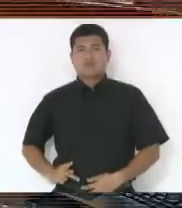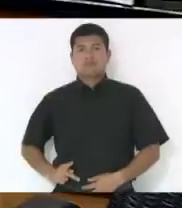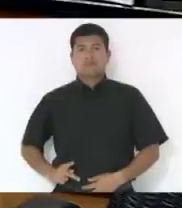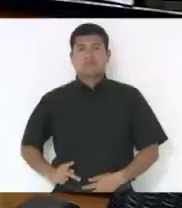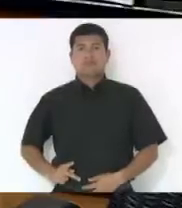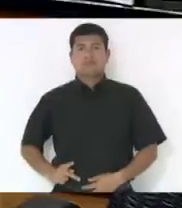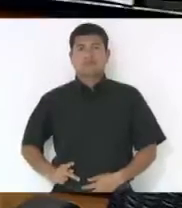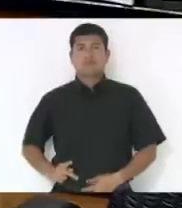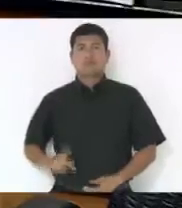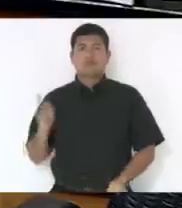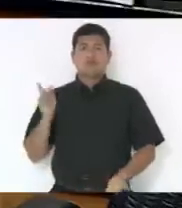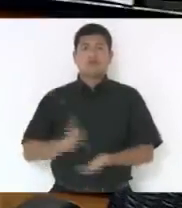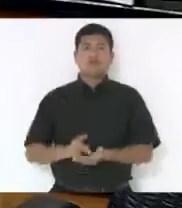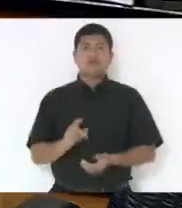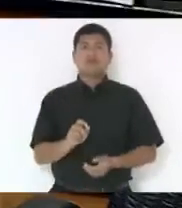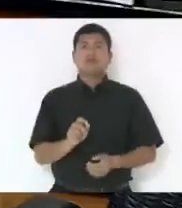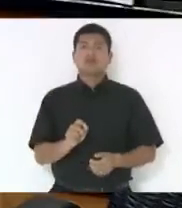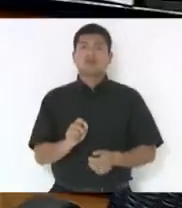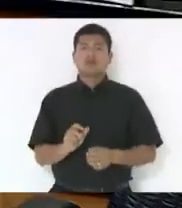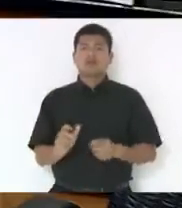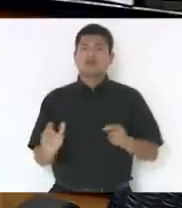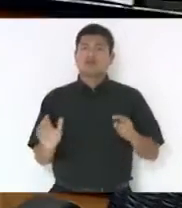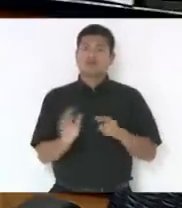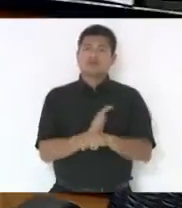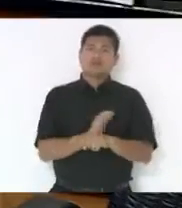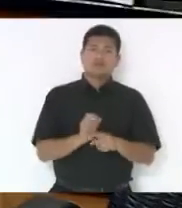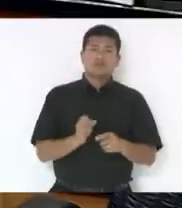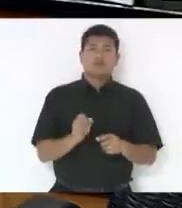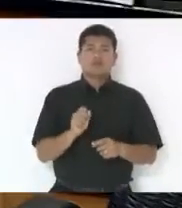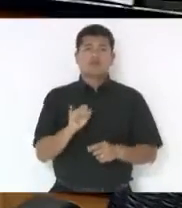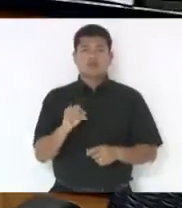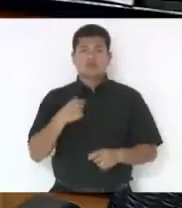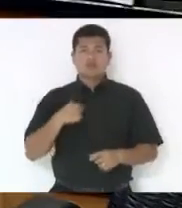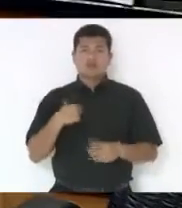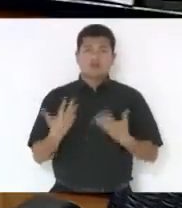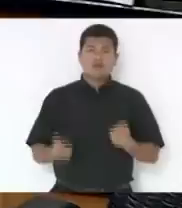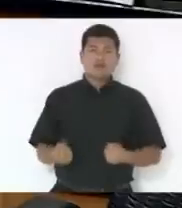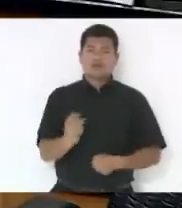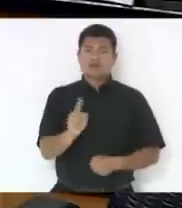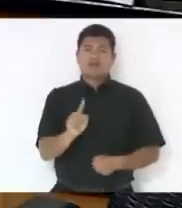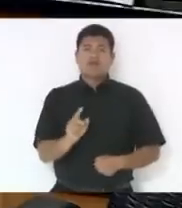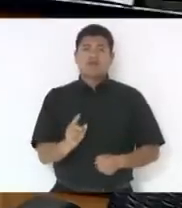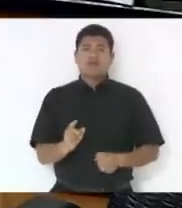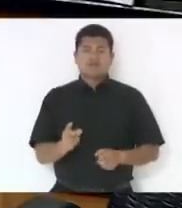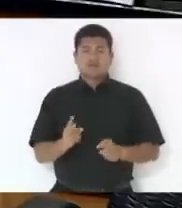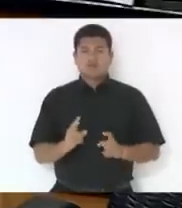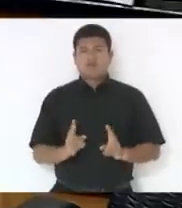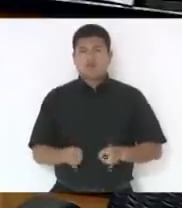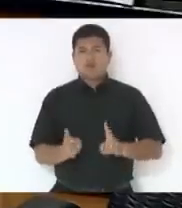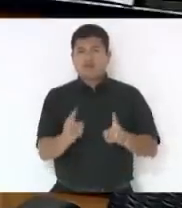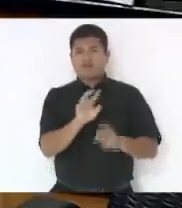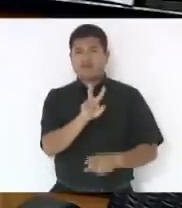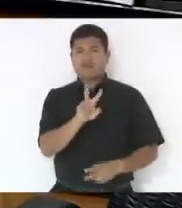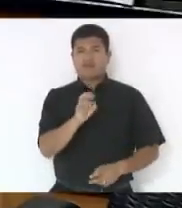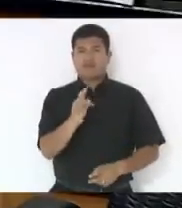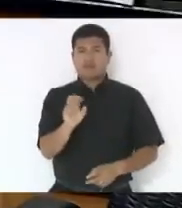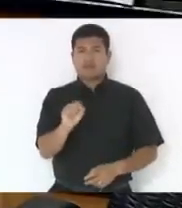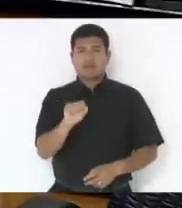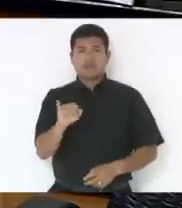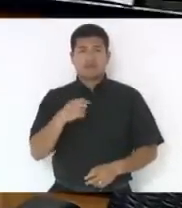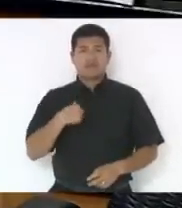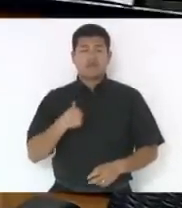na verdade, a consulta é o seguinte, se eu concordo que o veto seja mantido, porque se eu esperar a publicação do